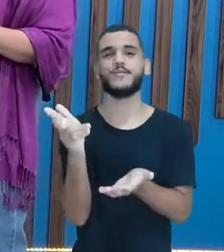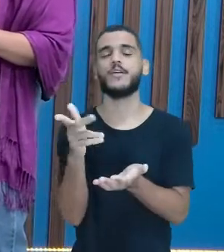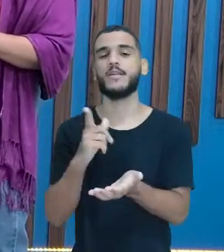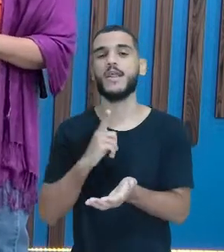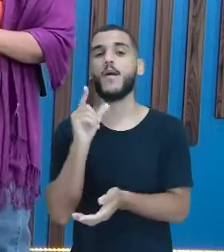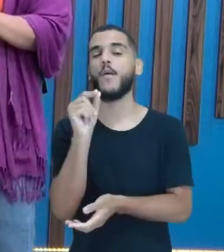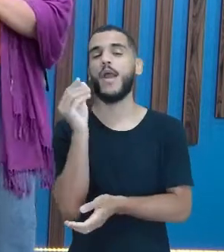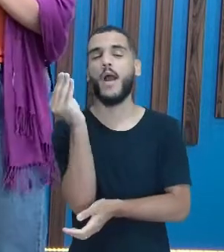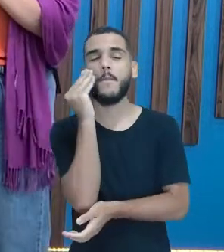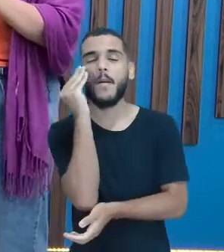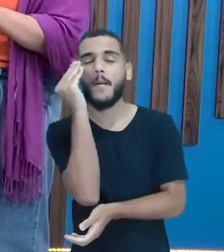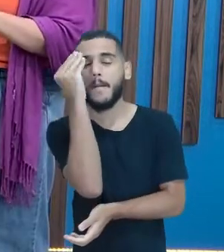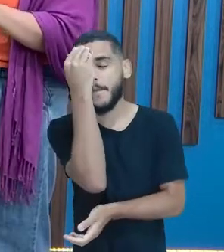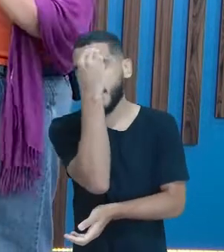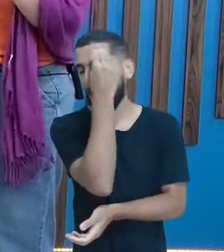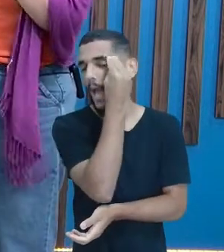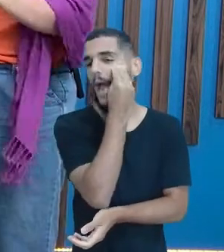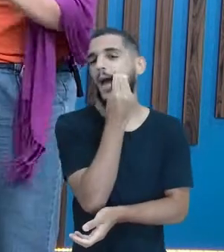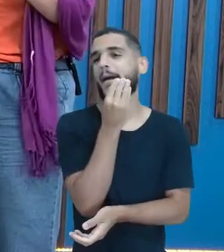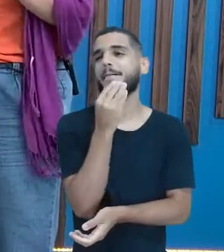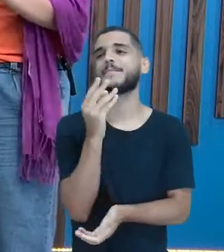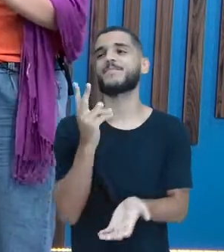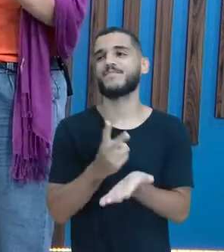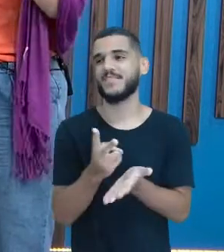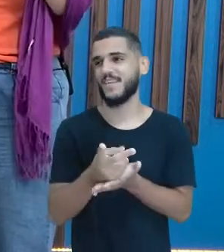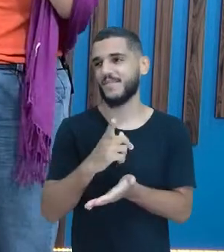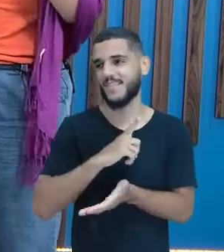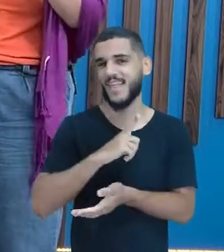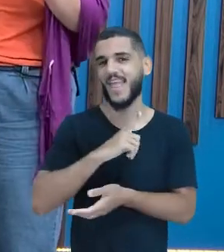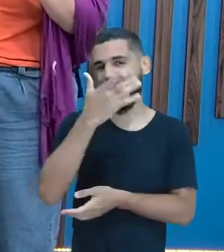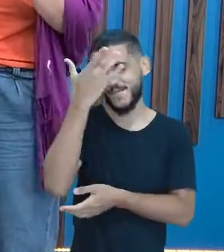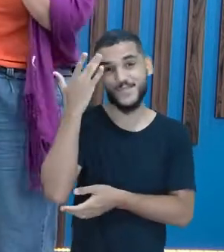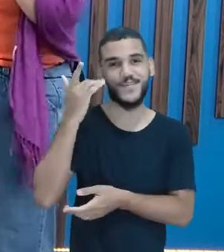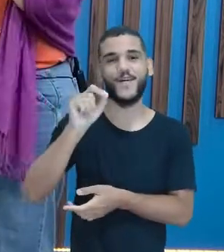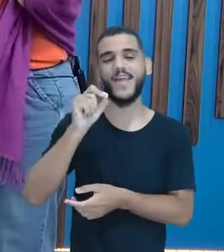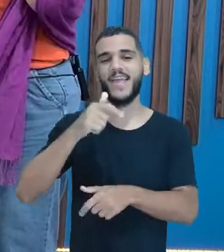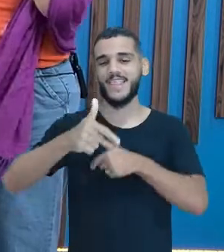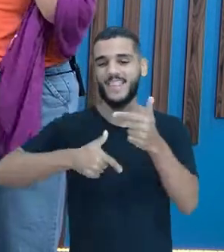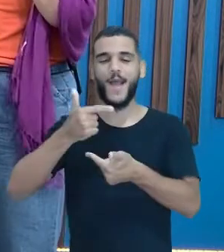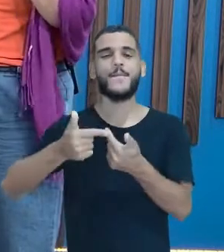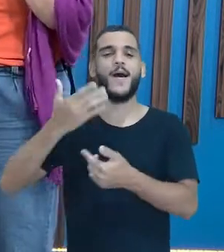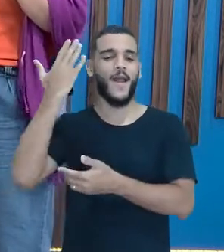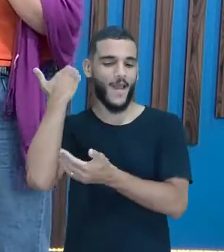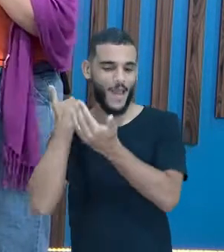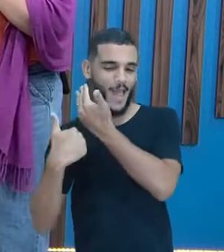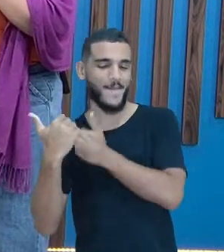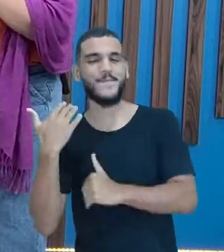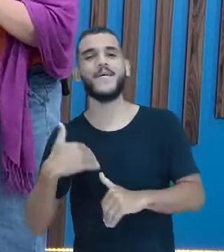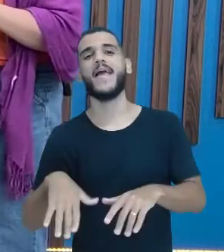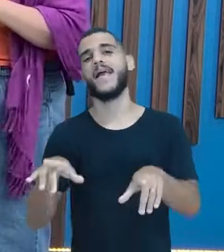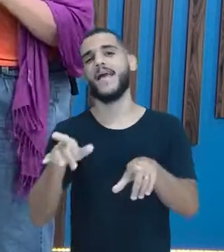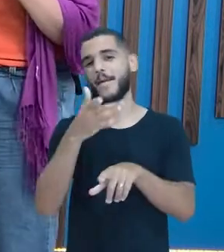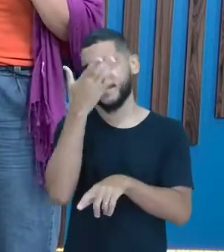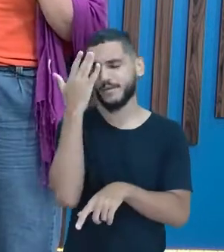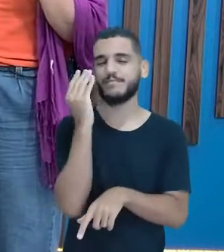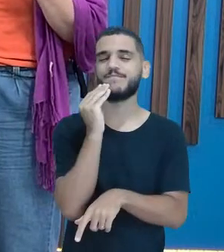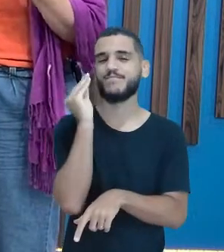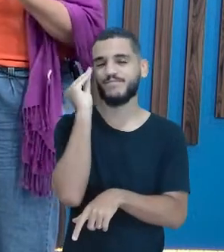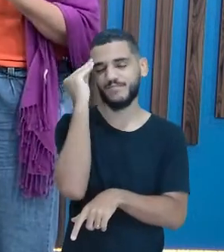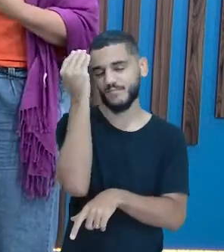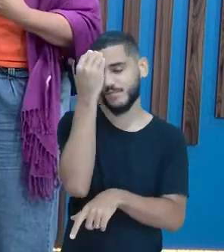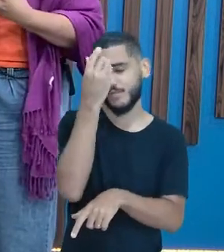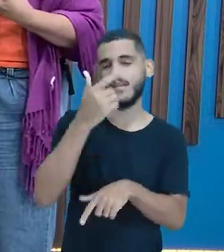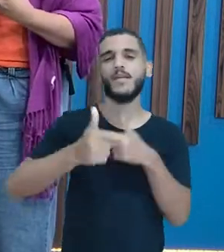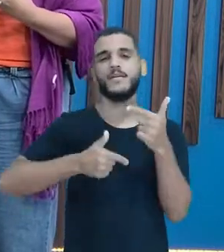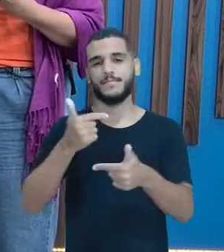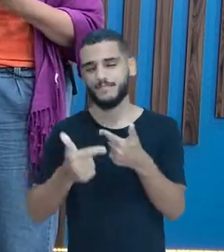peça. Sempre tem. Tem que ter, né? Sempre tem aquela cabeleireira, aquela maquiadora, aquela pessoa